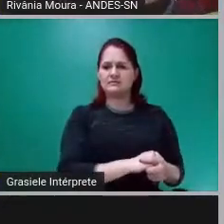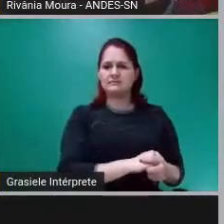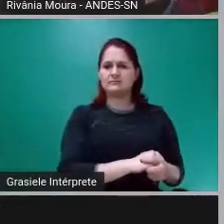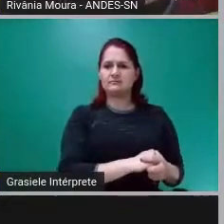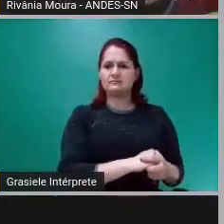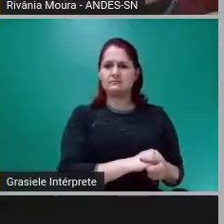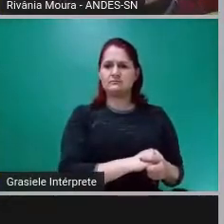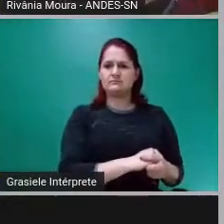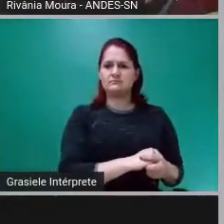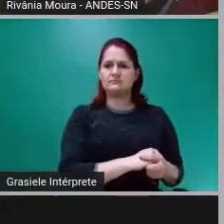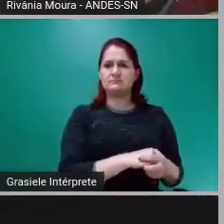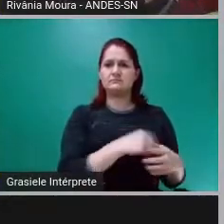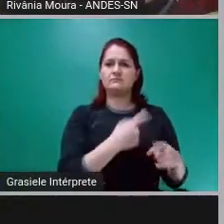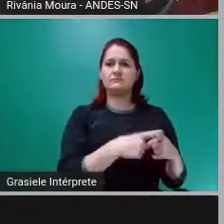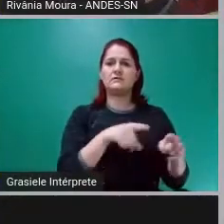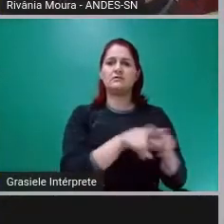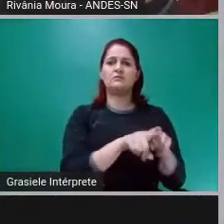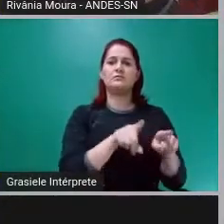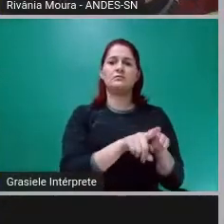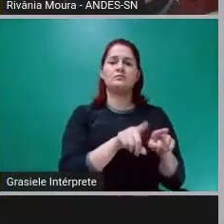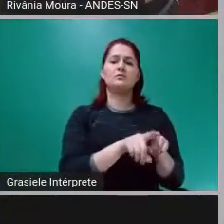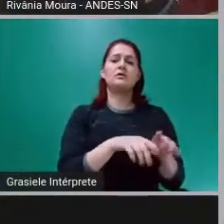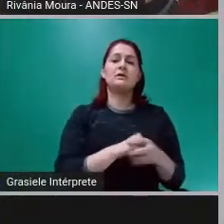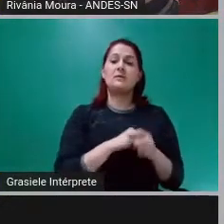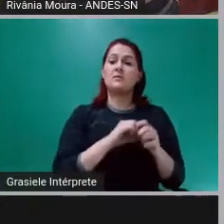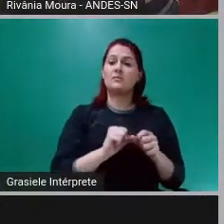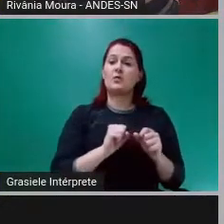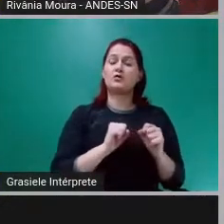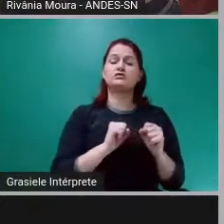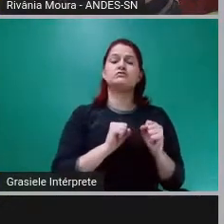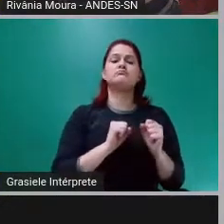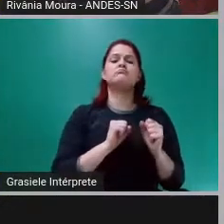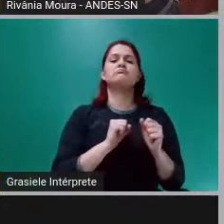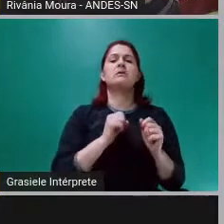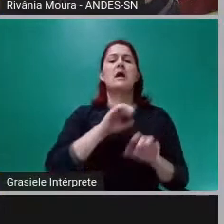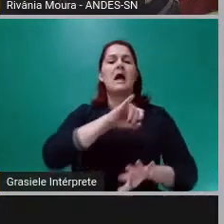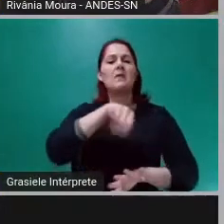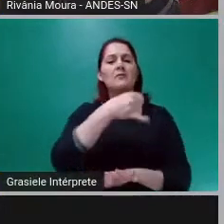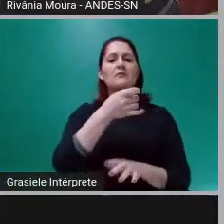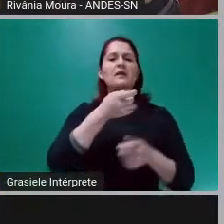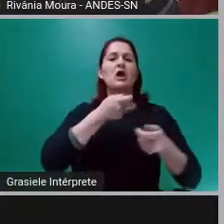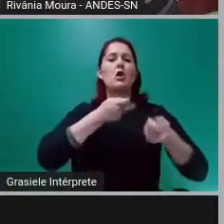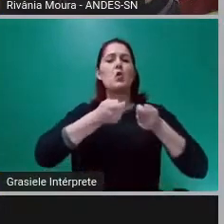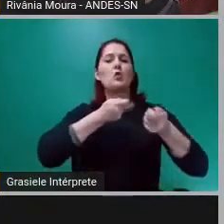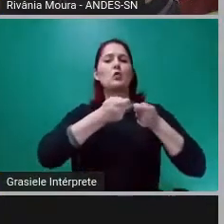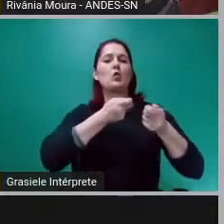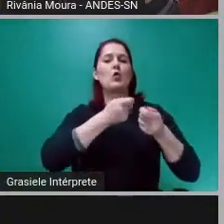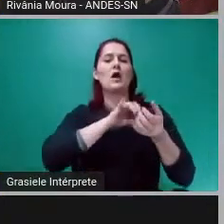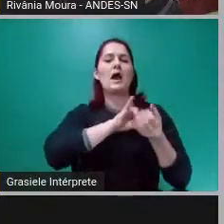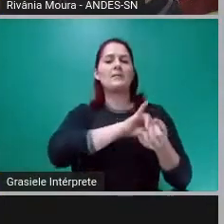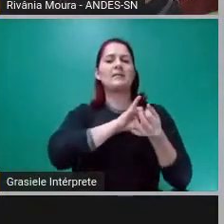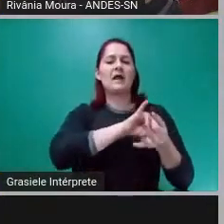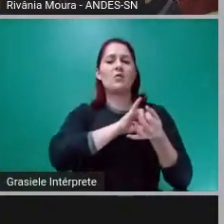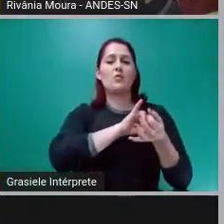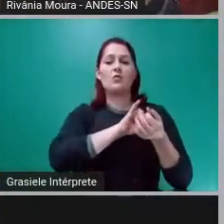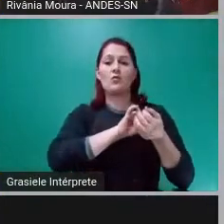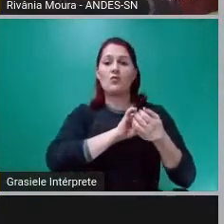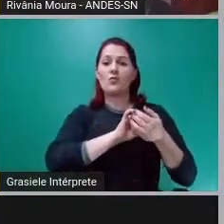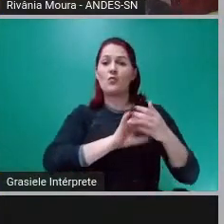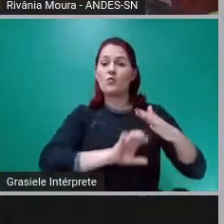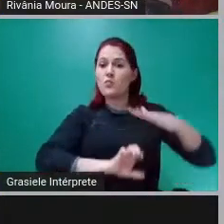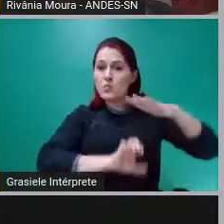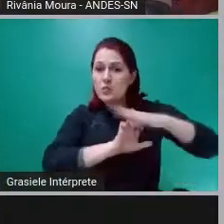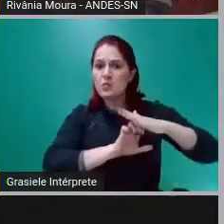aumentar o controle do capital sobre o Estado. E de fazer o que a Maria Lúcia está fazendo aqui, que é